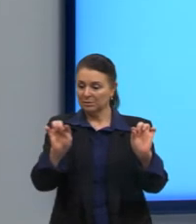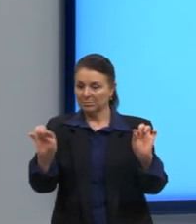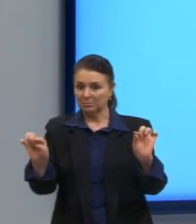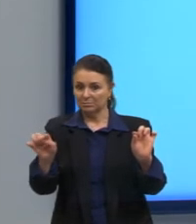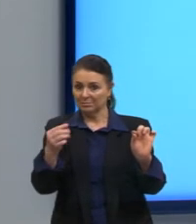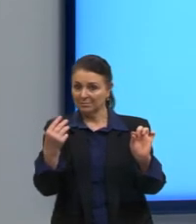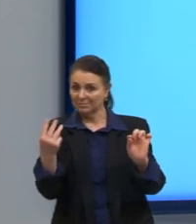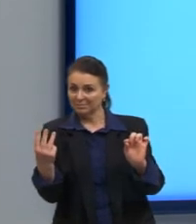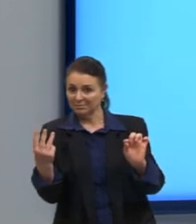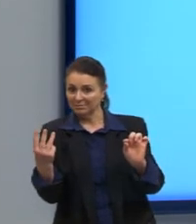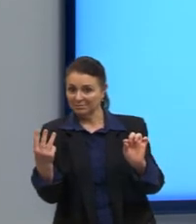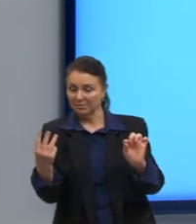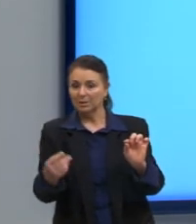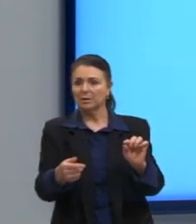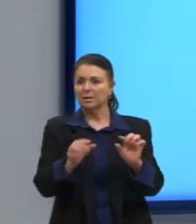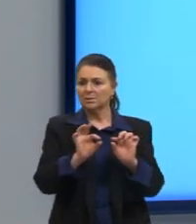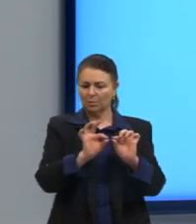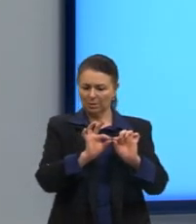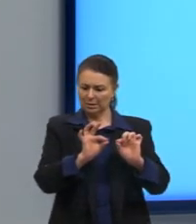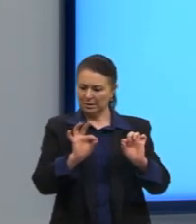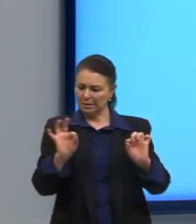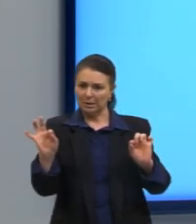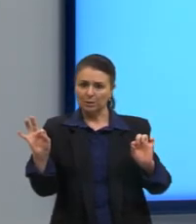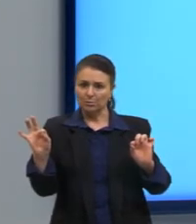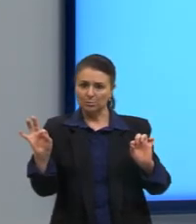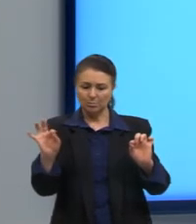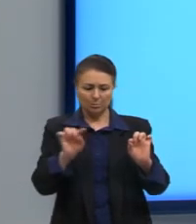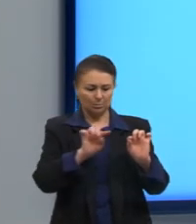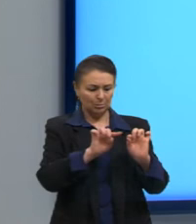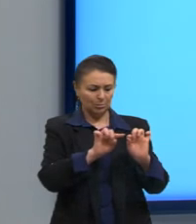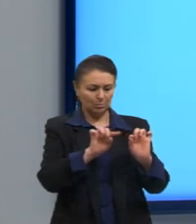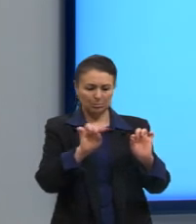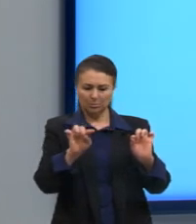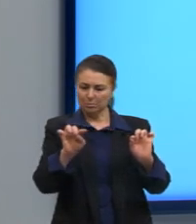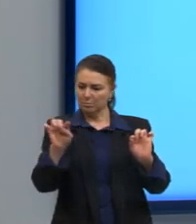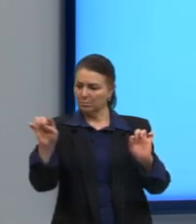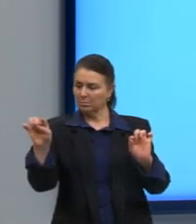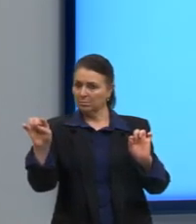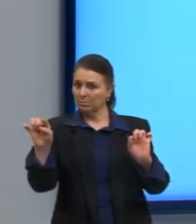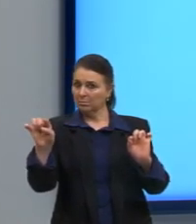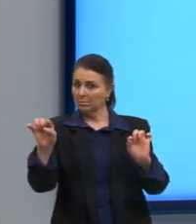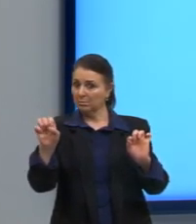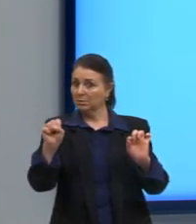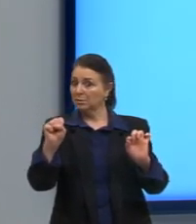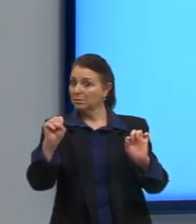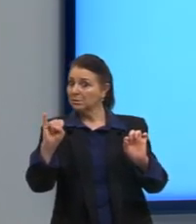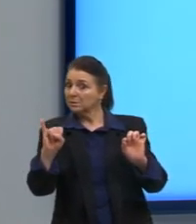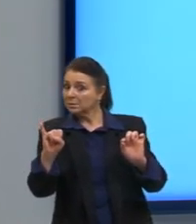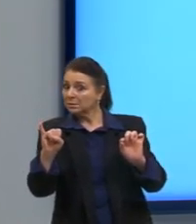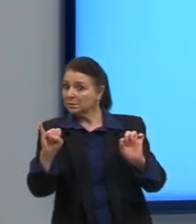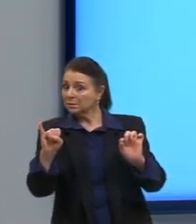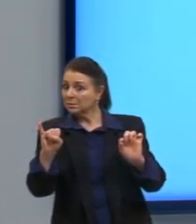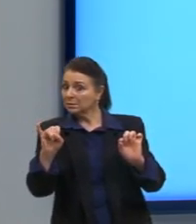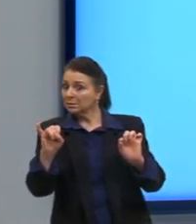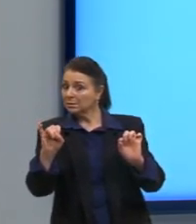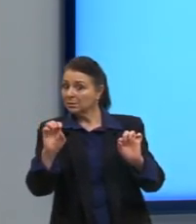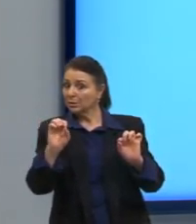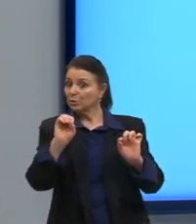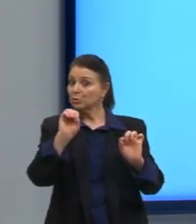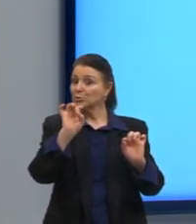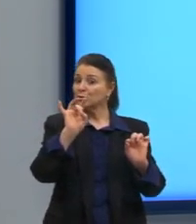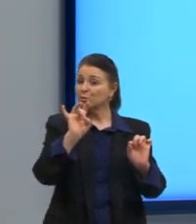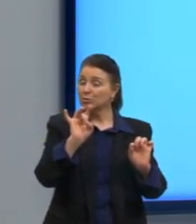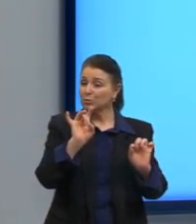Então, três pontos estão alinhados se, e somente se, lembra do se e somente se da aula de lógica? Aqui, ó,